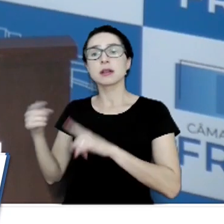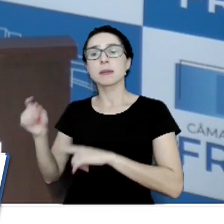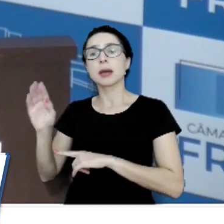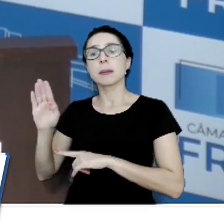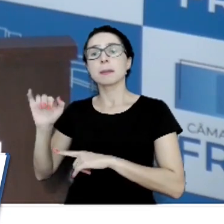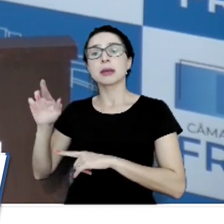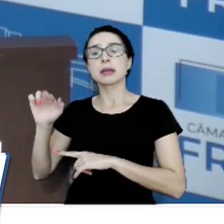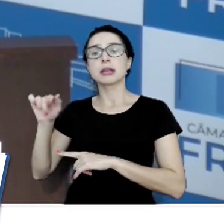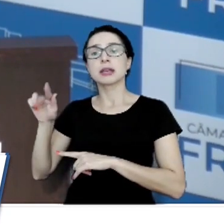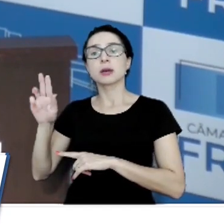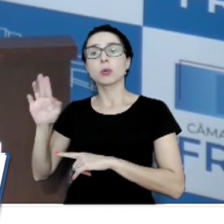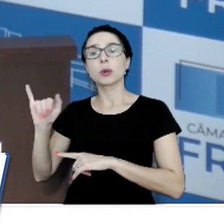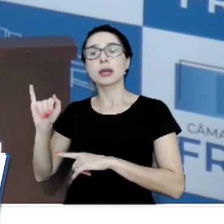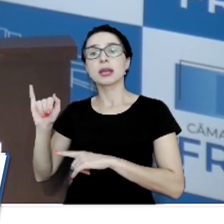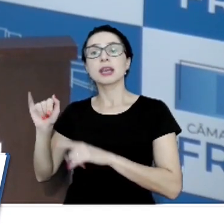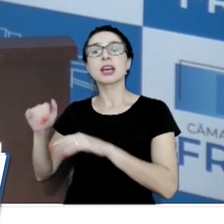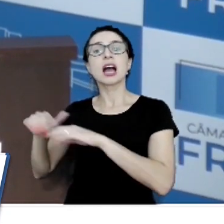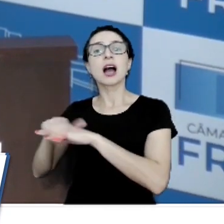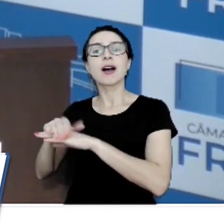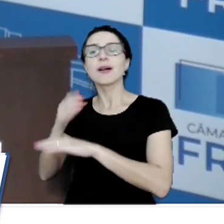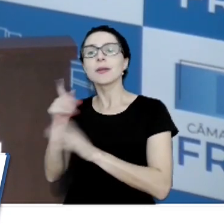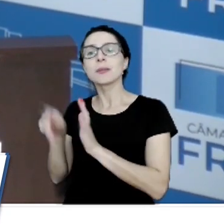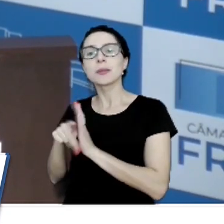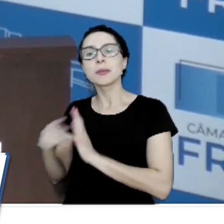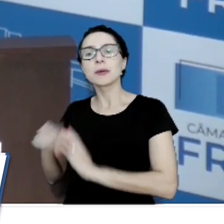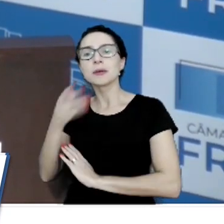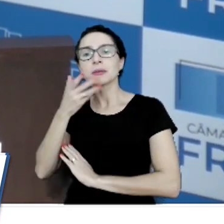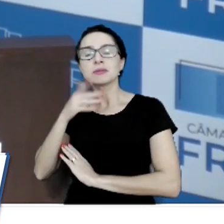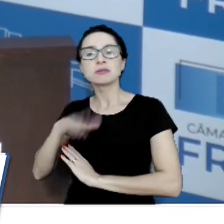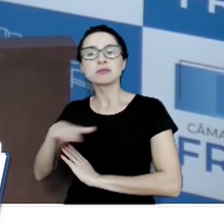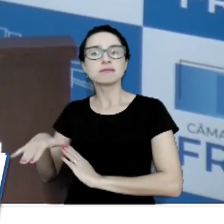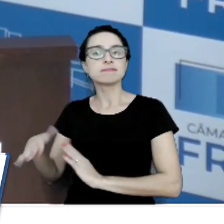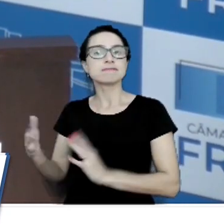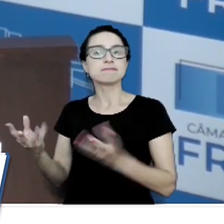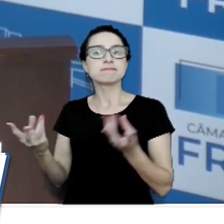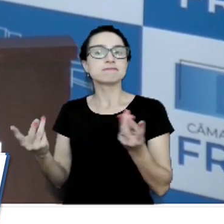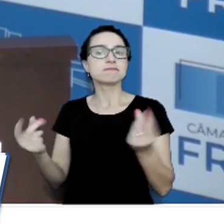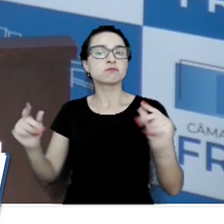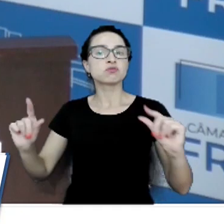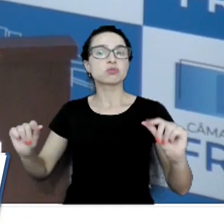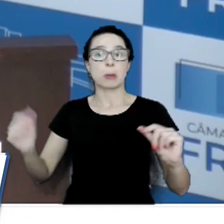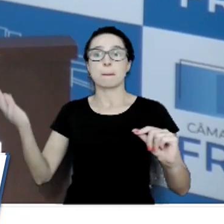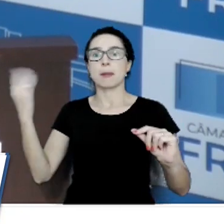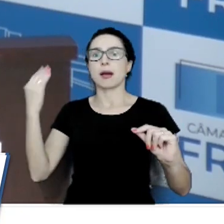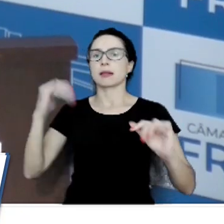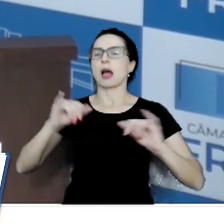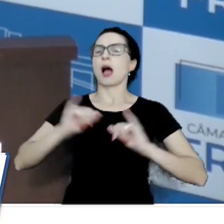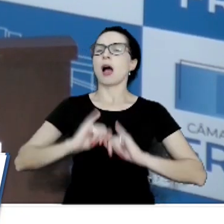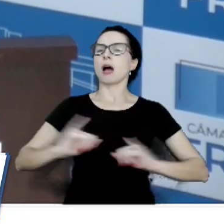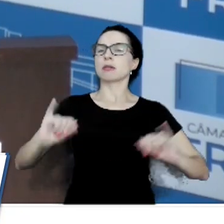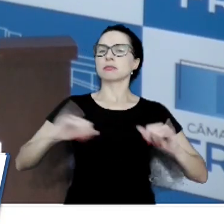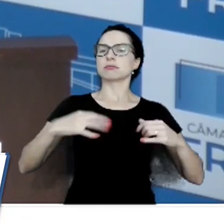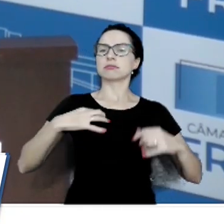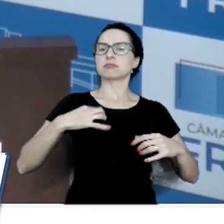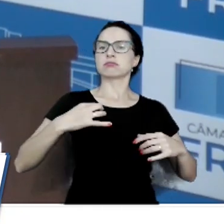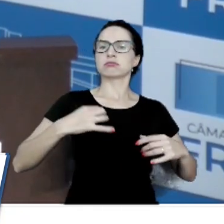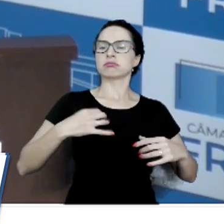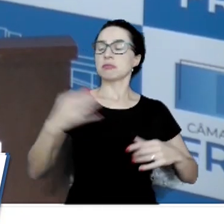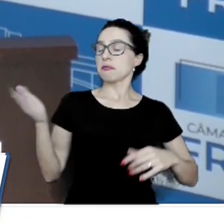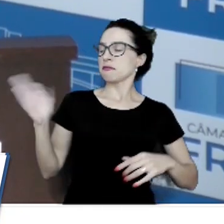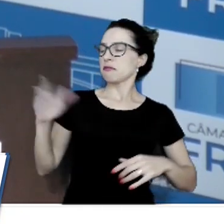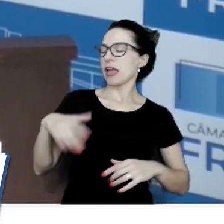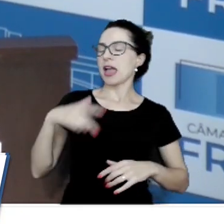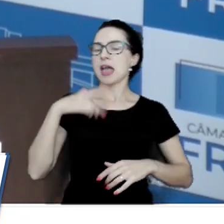infantil, então aí eu fico pensando, na época da campanha, eles vêm e falam